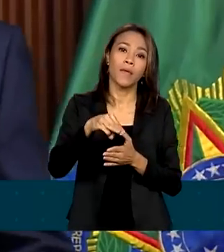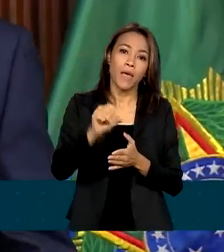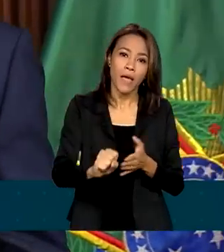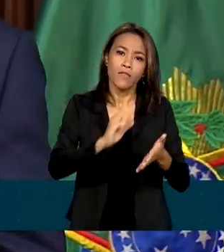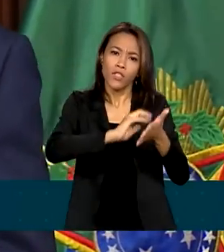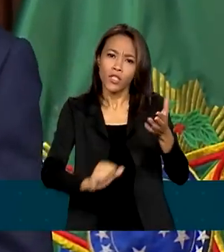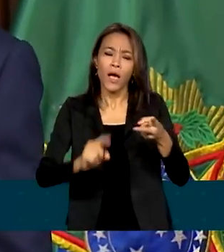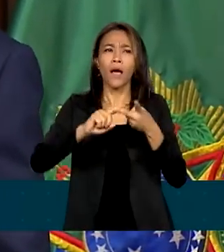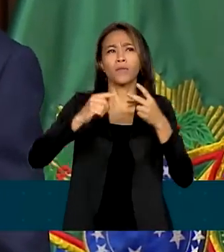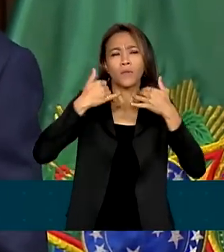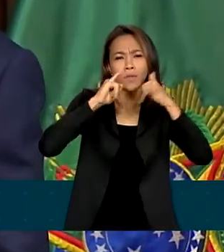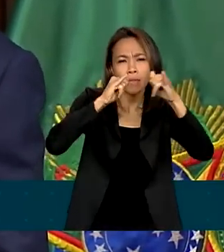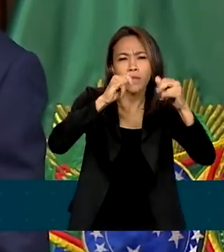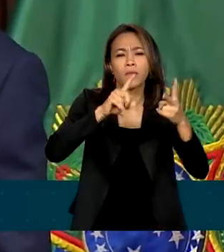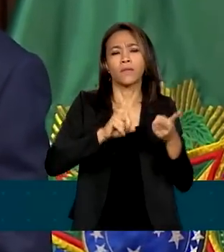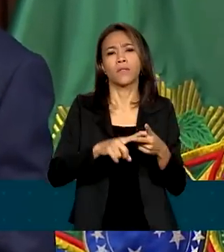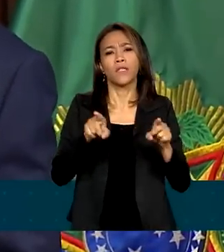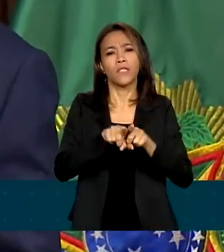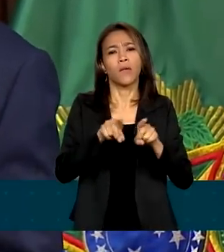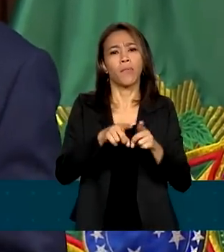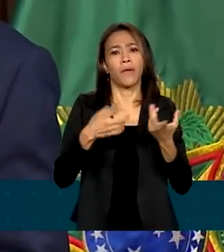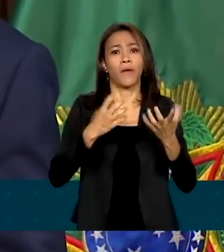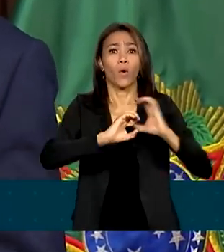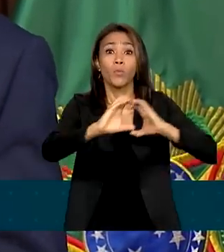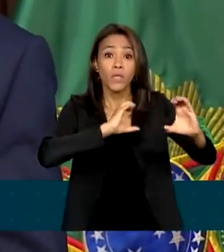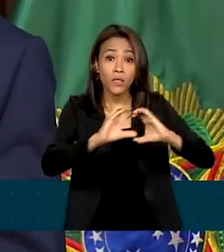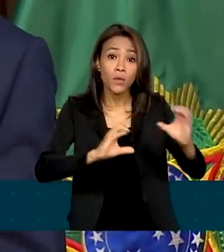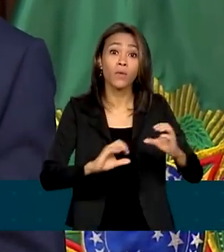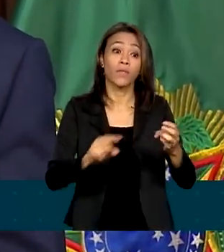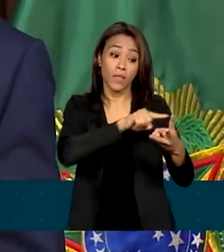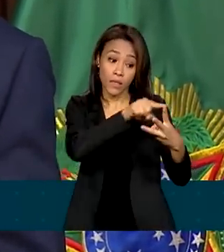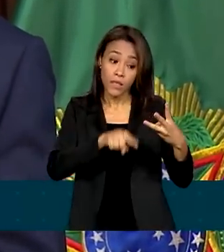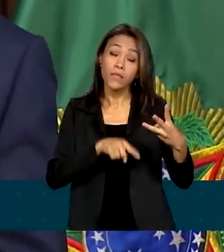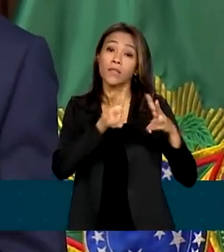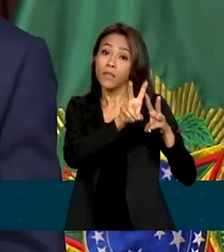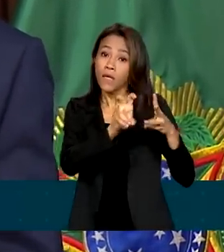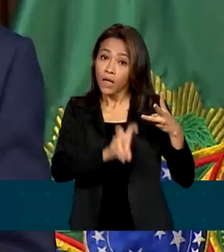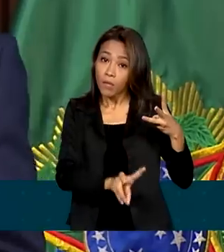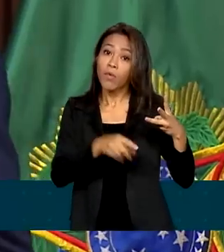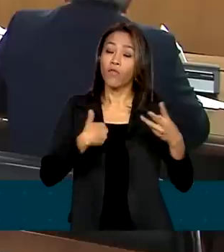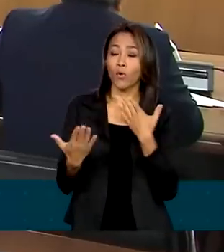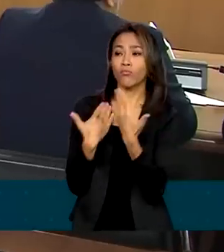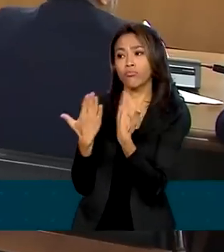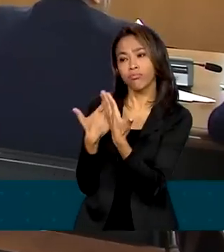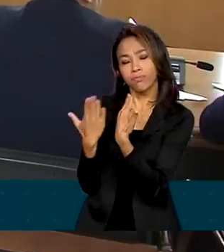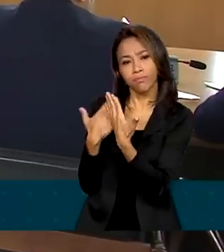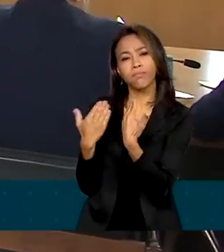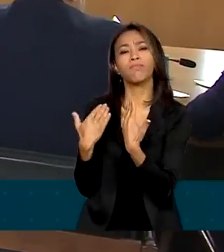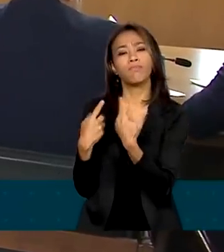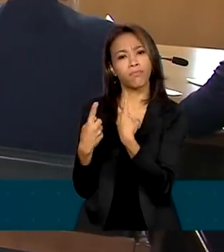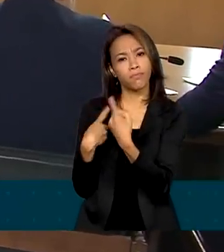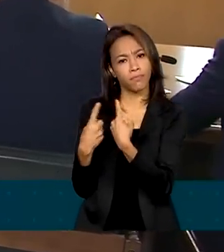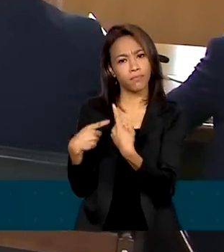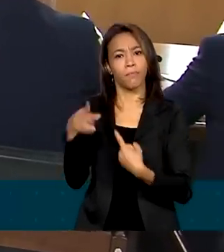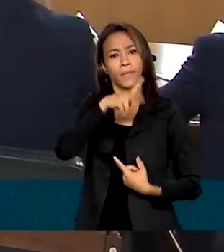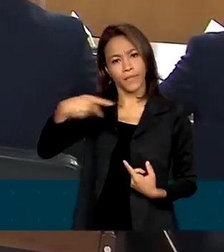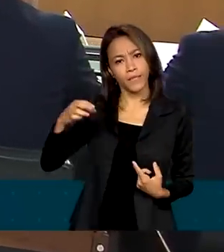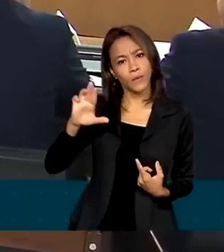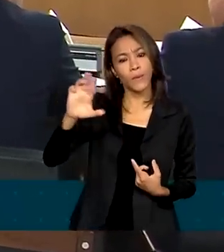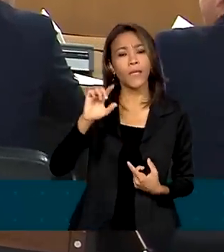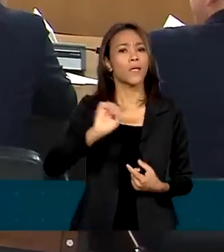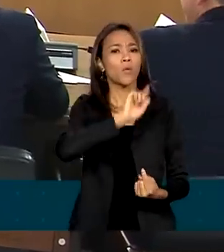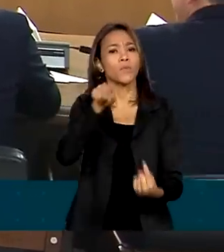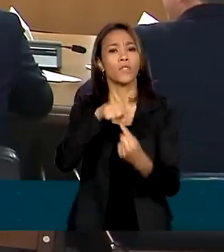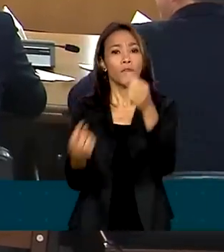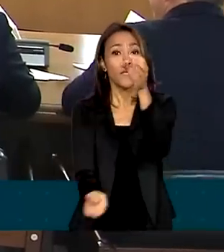energia elétrica e serviços de telecomunicações, também foi debatida com o presidente Lula. Ficou decidida a criação de uma